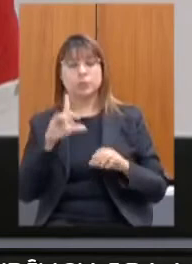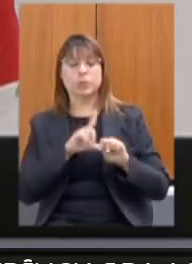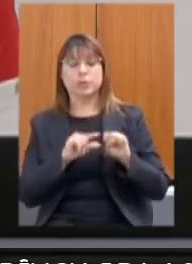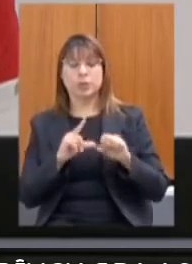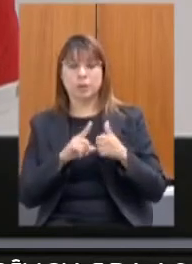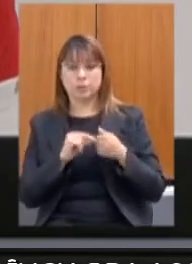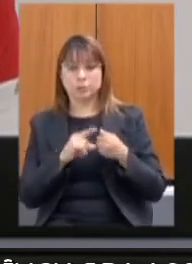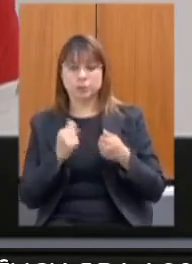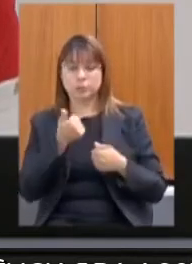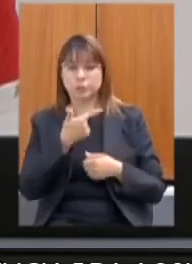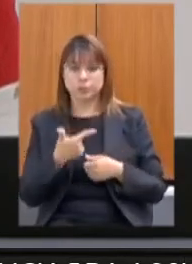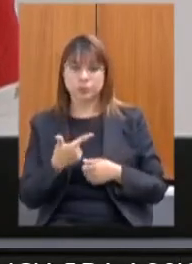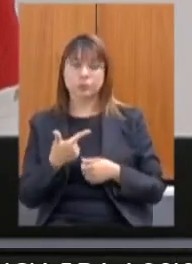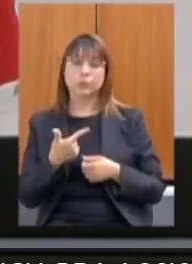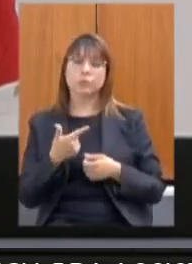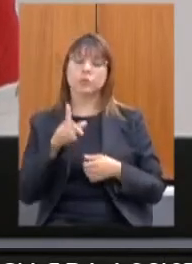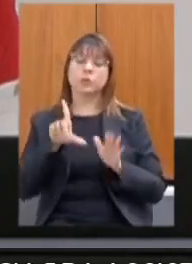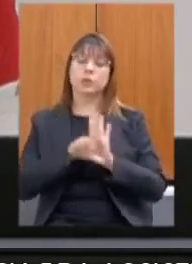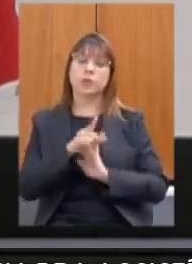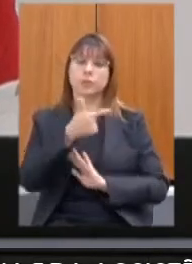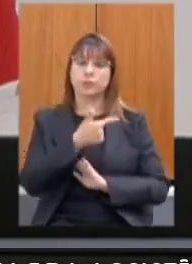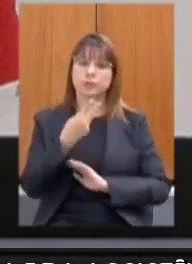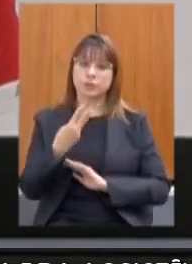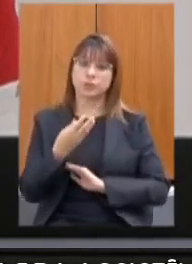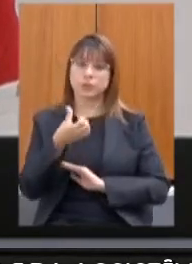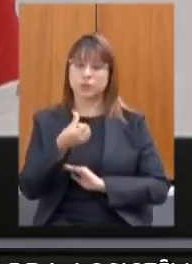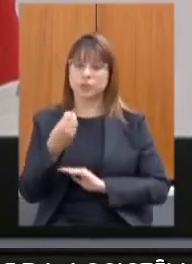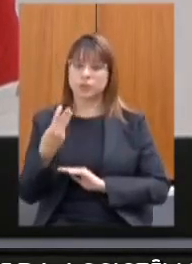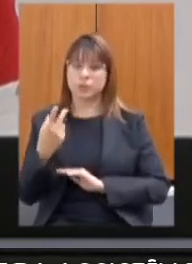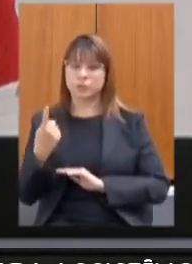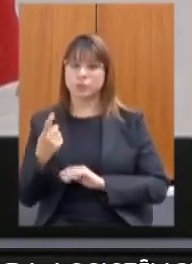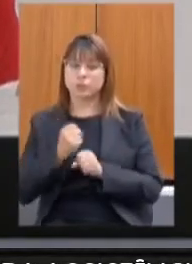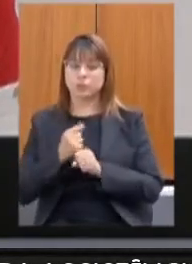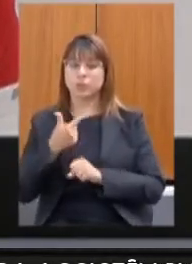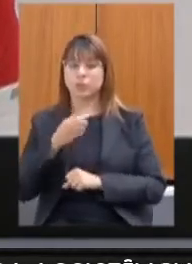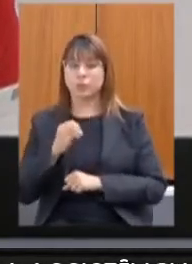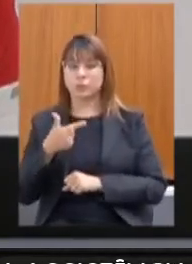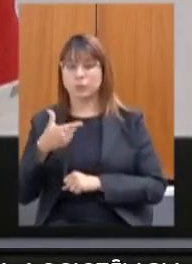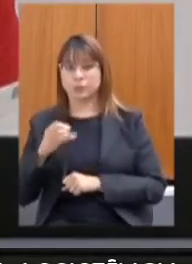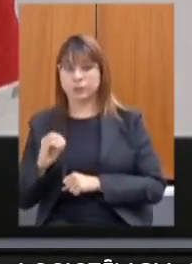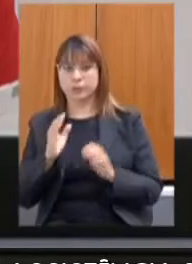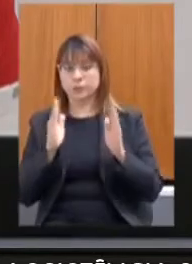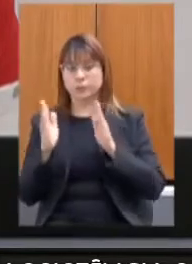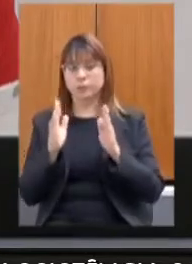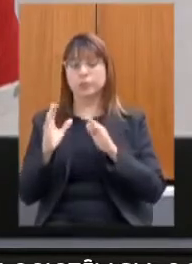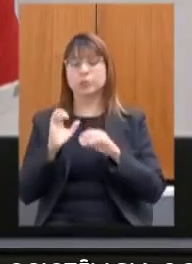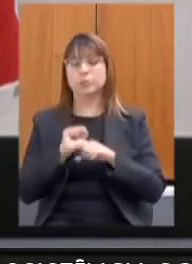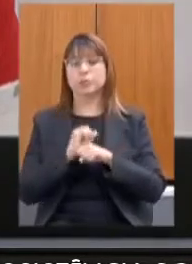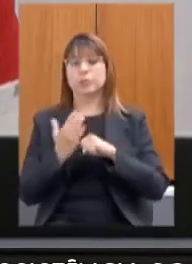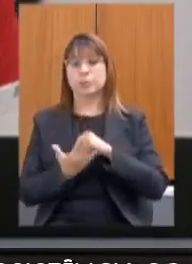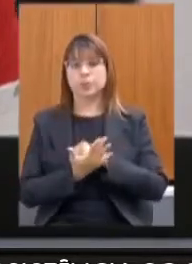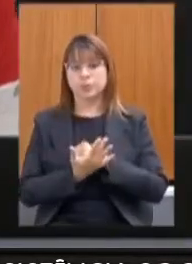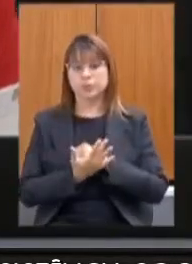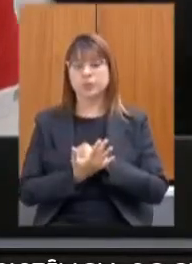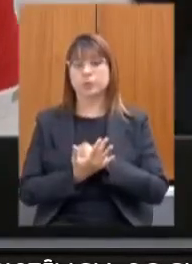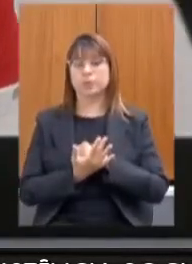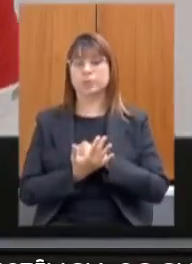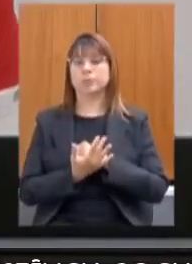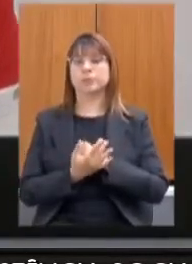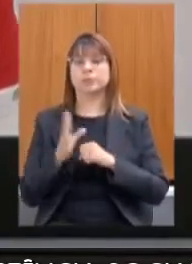inciso 1º a linha B da lei 23.631.2020 durante a pandemia do coronavírus o que inclui